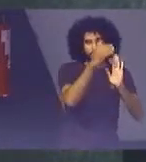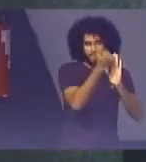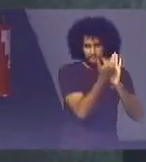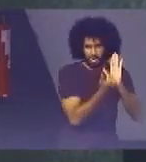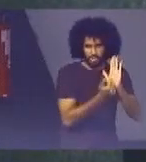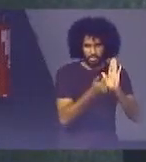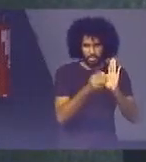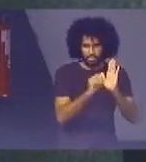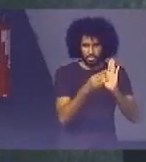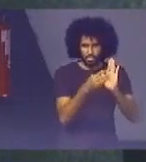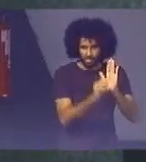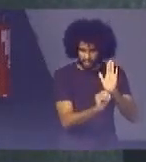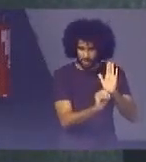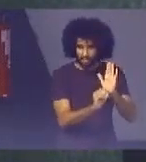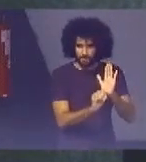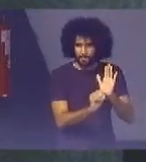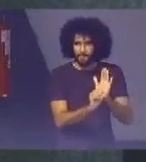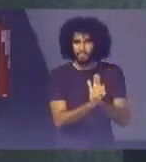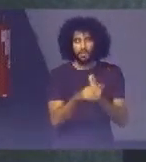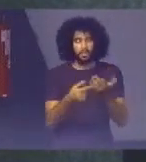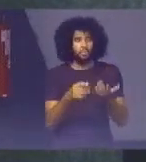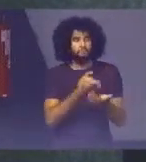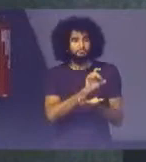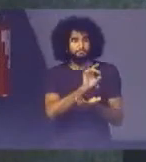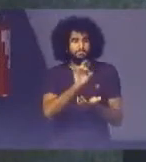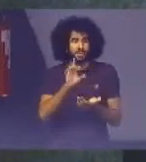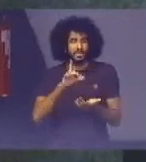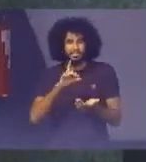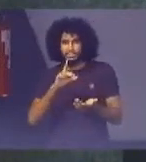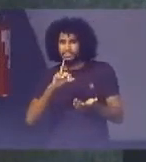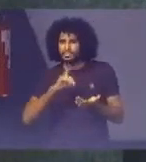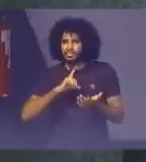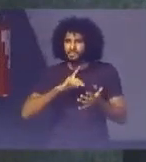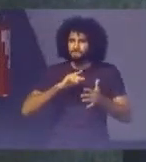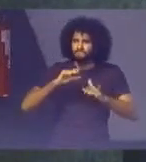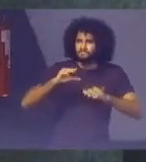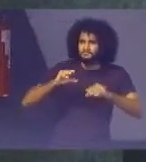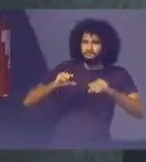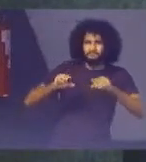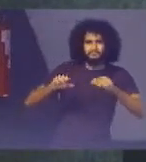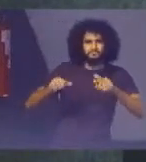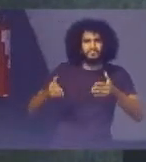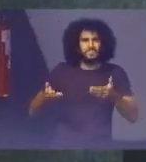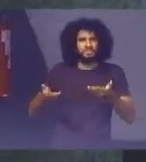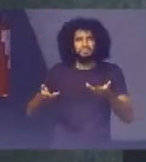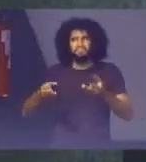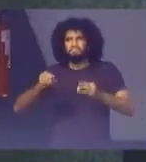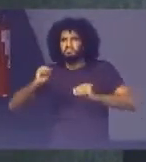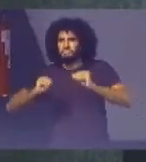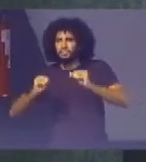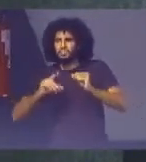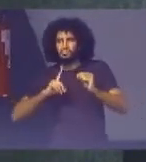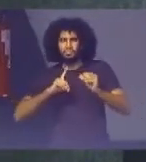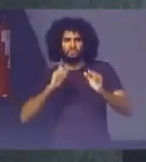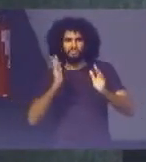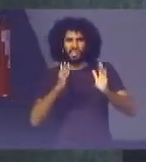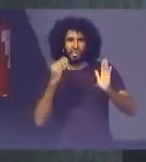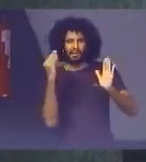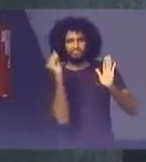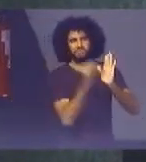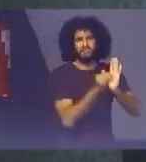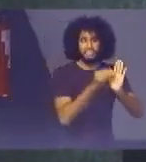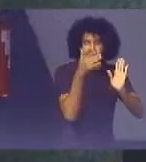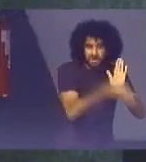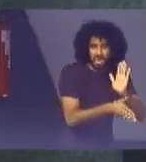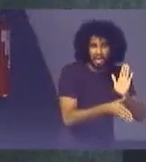Dentre as 169 Estão assim Pouco definidas Algumas não se aplicam Algumas metas Fixadas